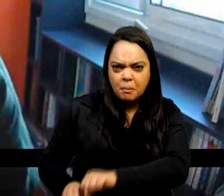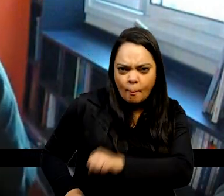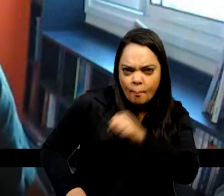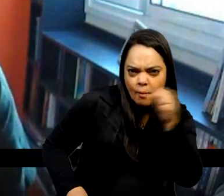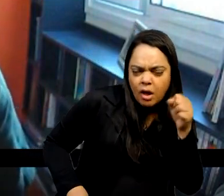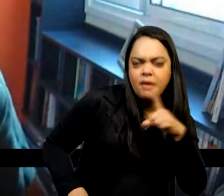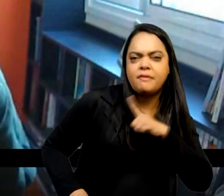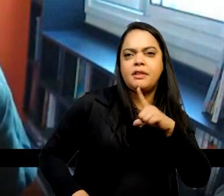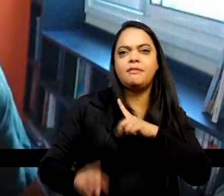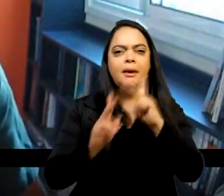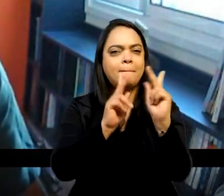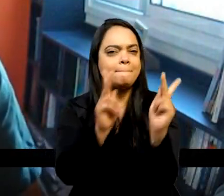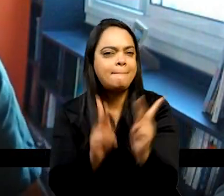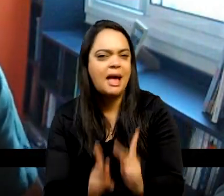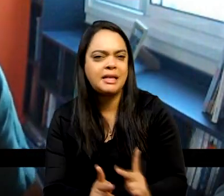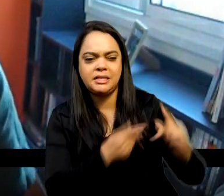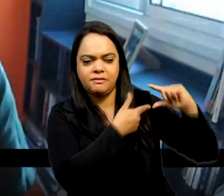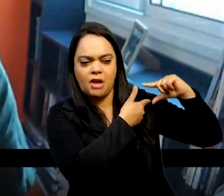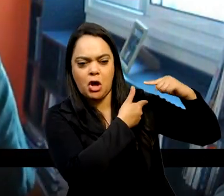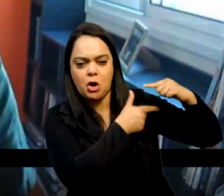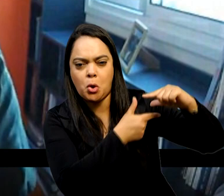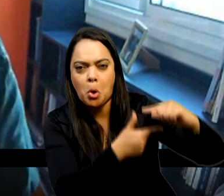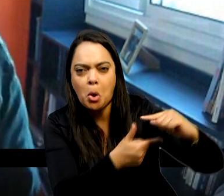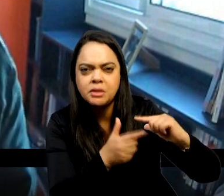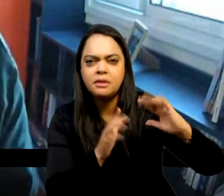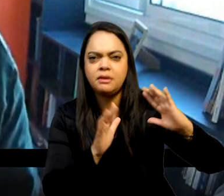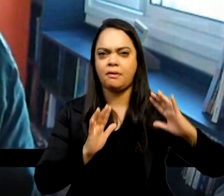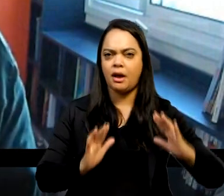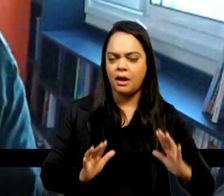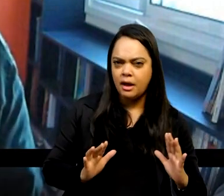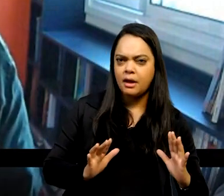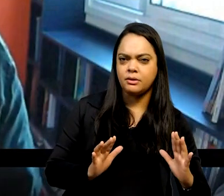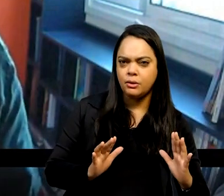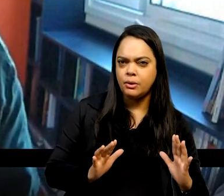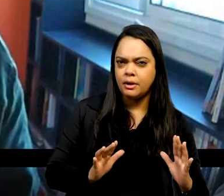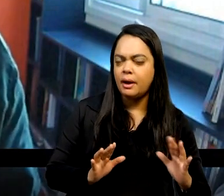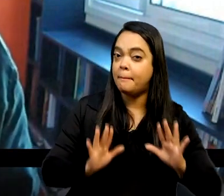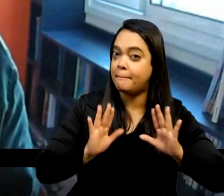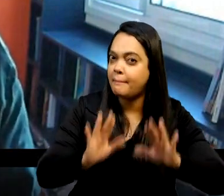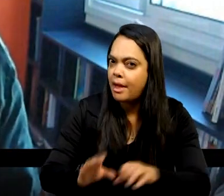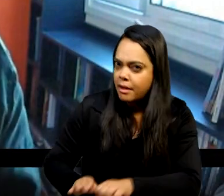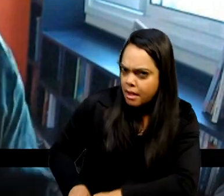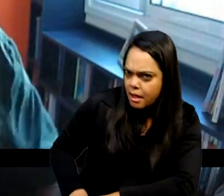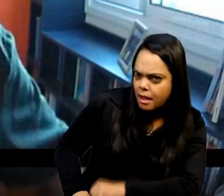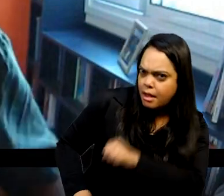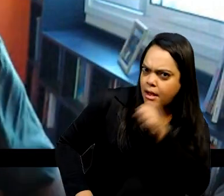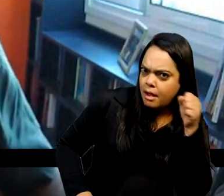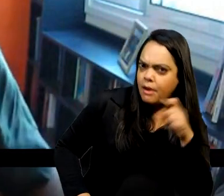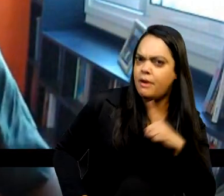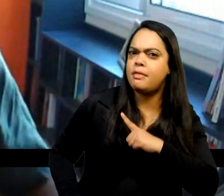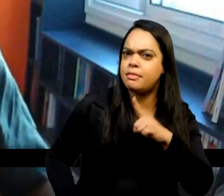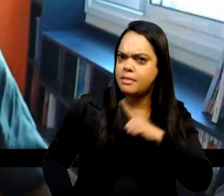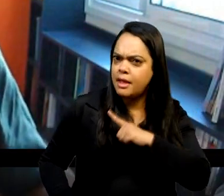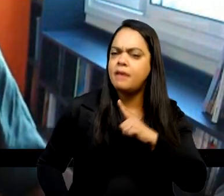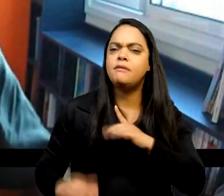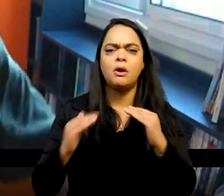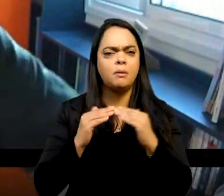por isso ela foi boa, ela tinha como corolário a sua definição como uma revolução.